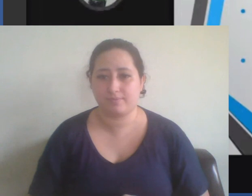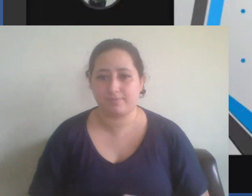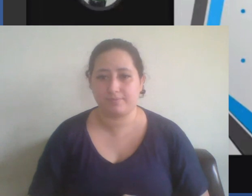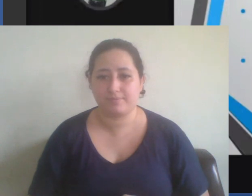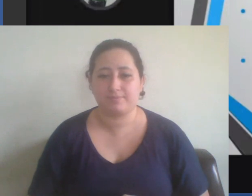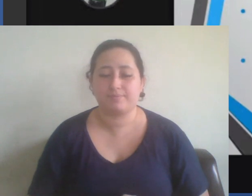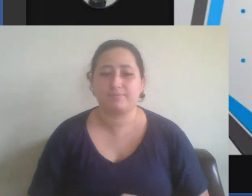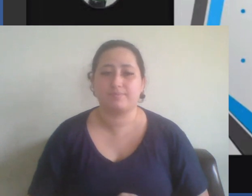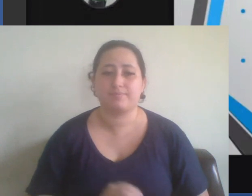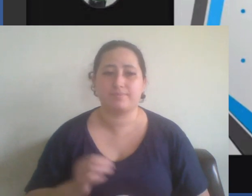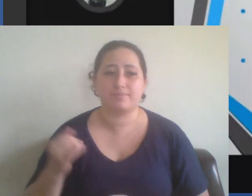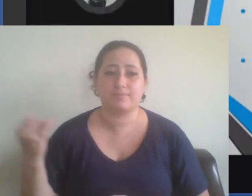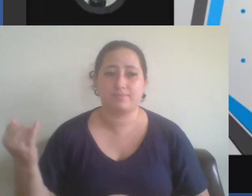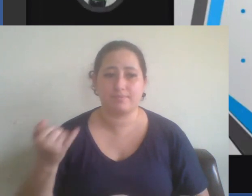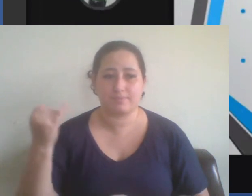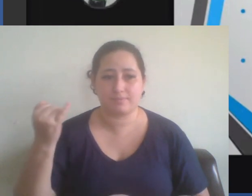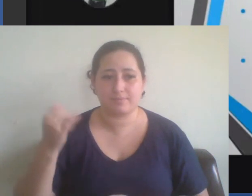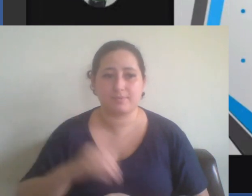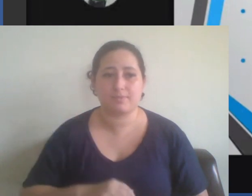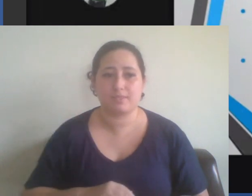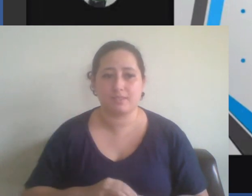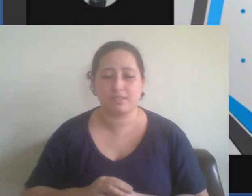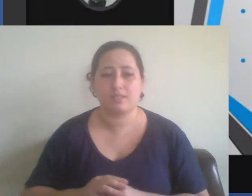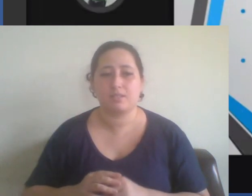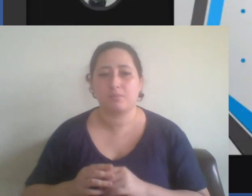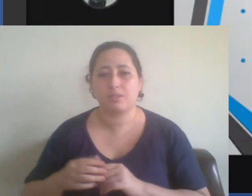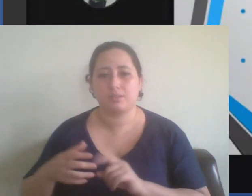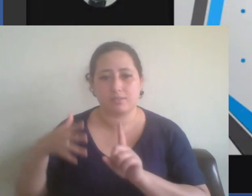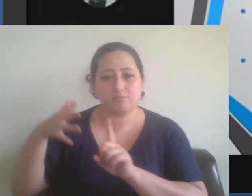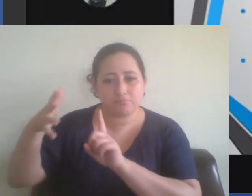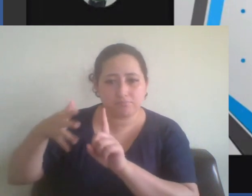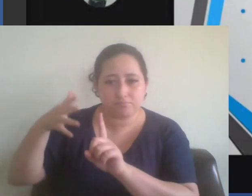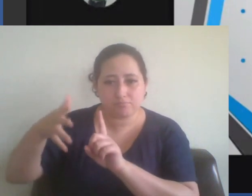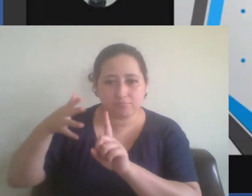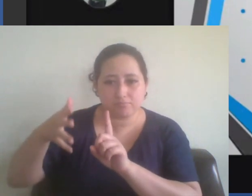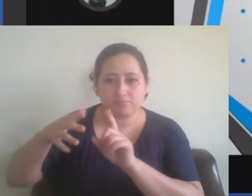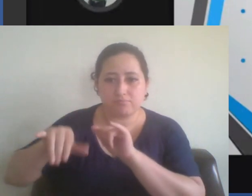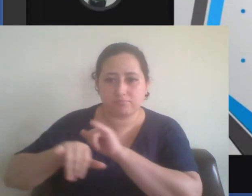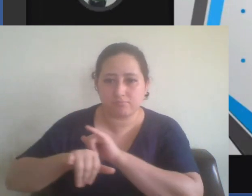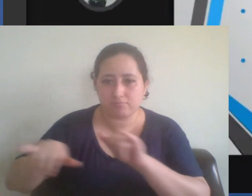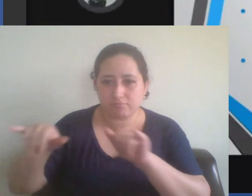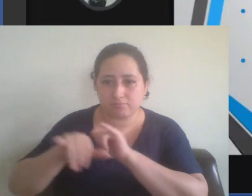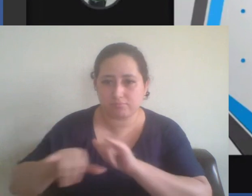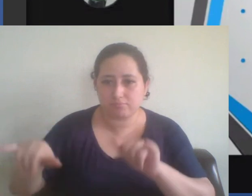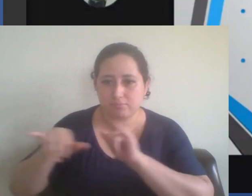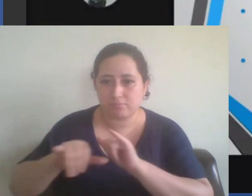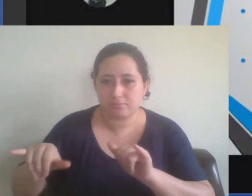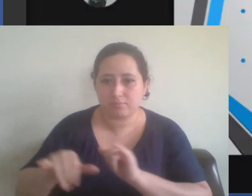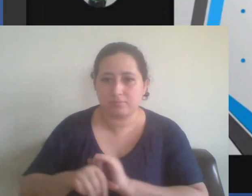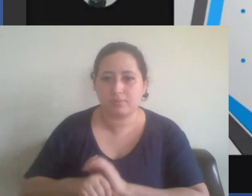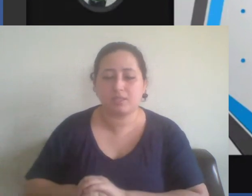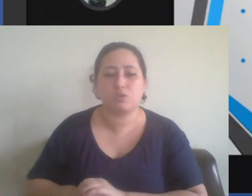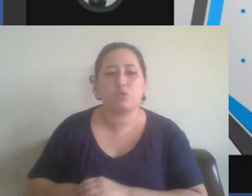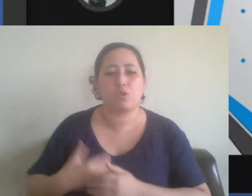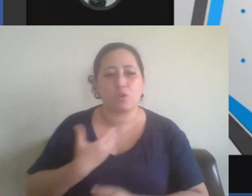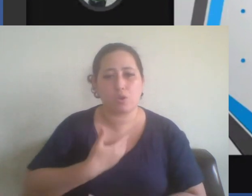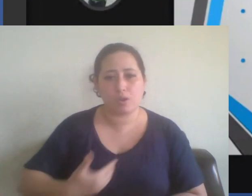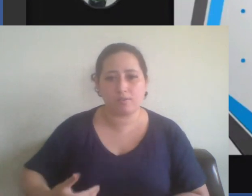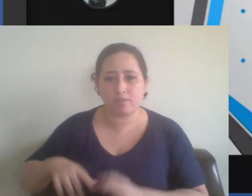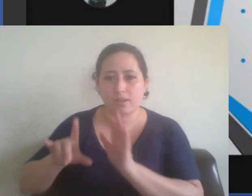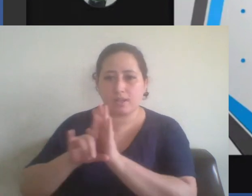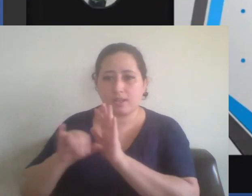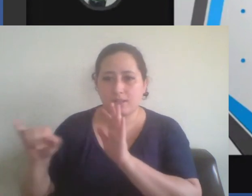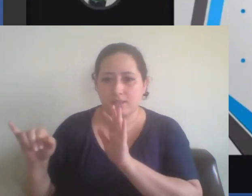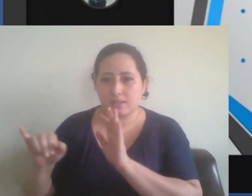que também encontramos nesse discurso ainda, que o Estado e as leis têm por